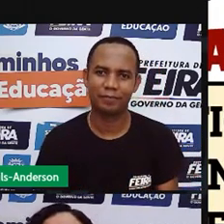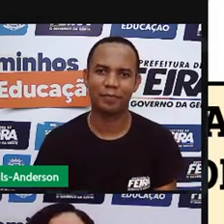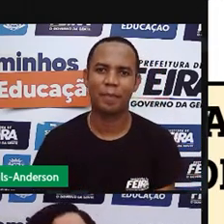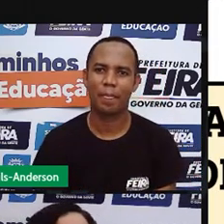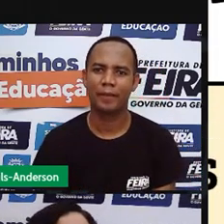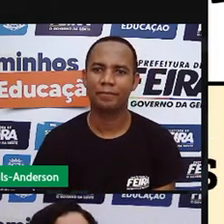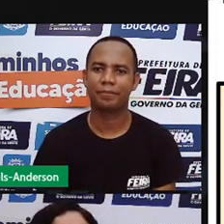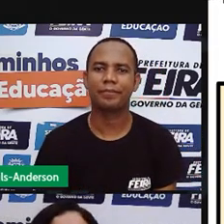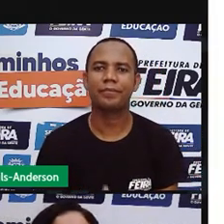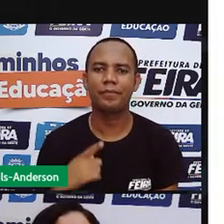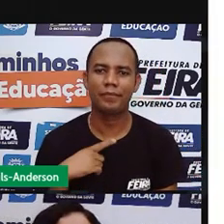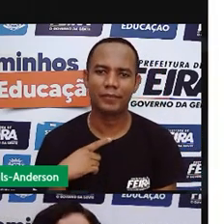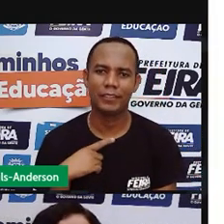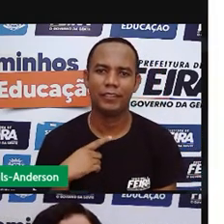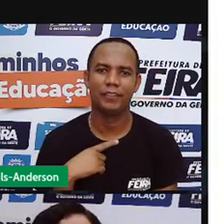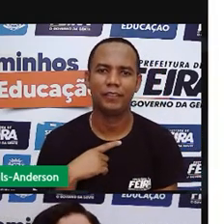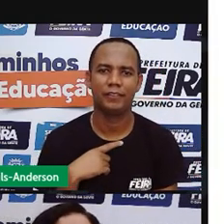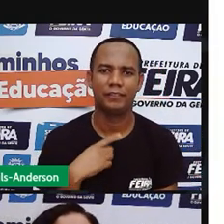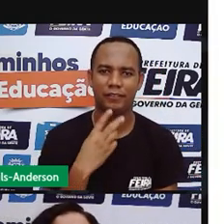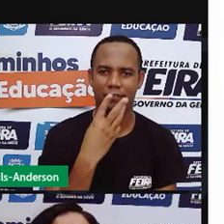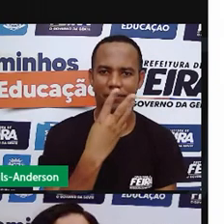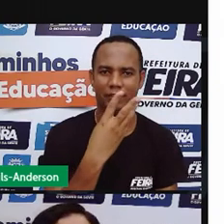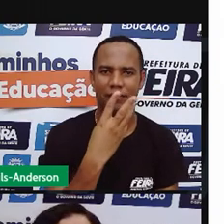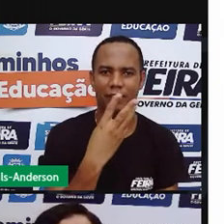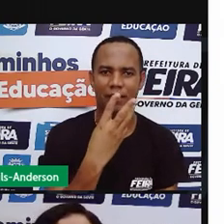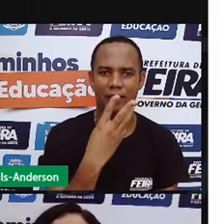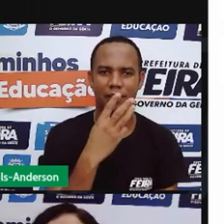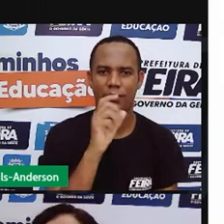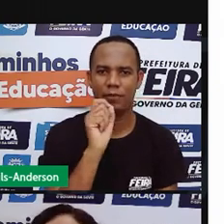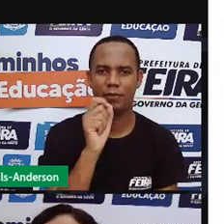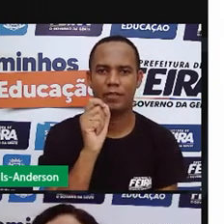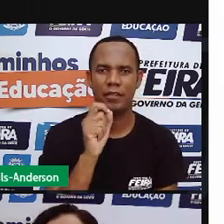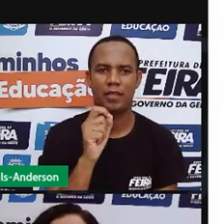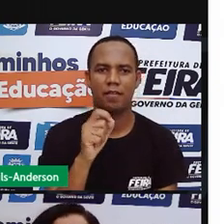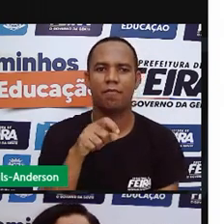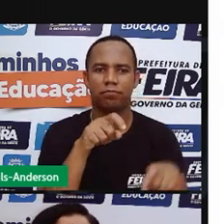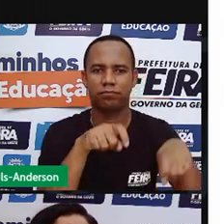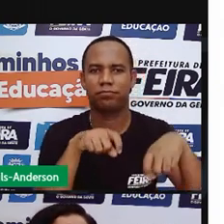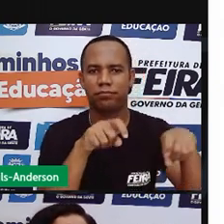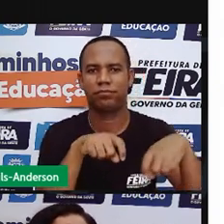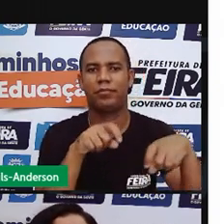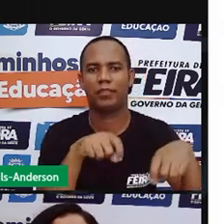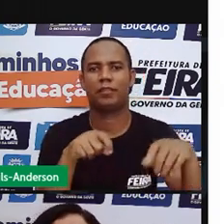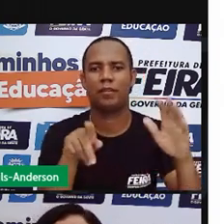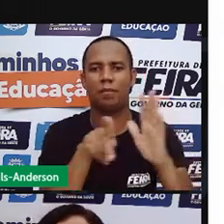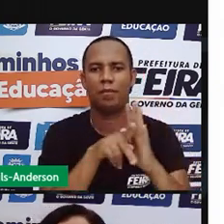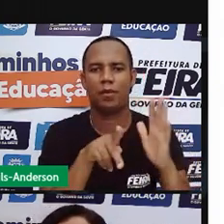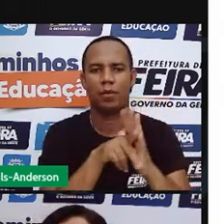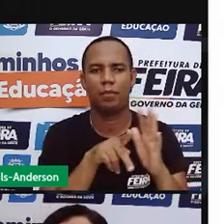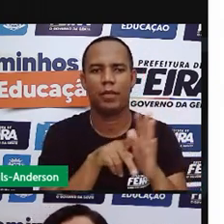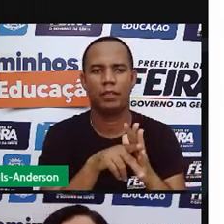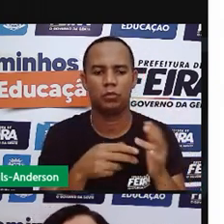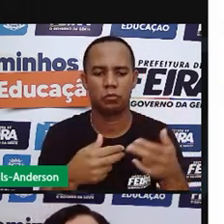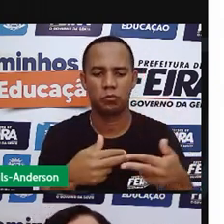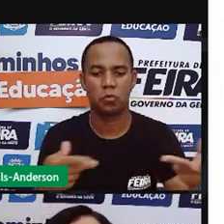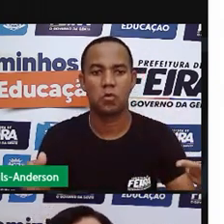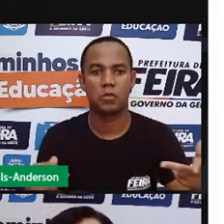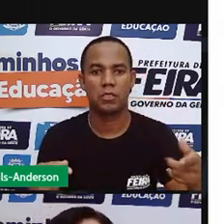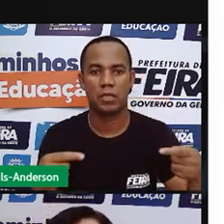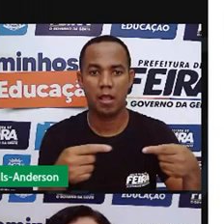Existem três tipos de atividade pecuarista, considerando a finalidade dos produtos